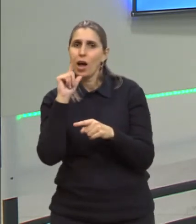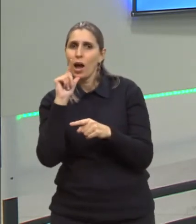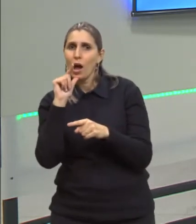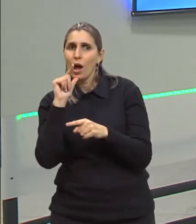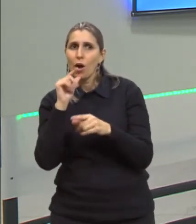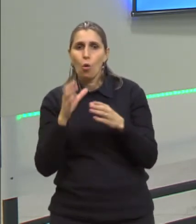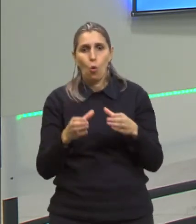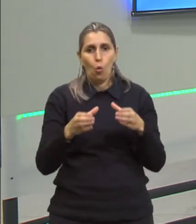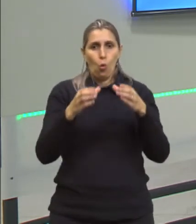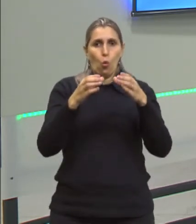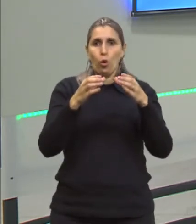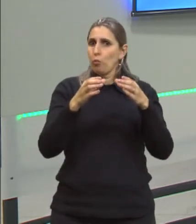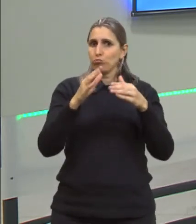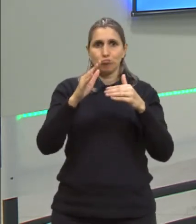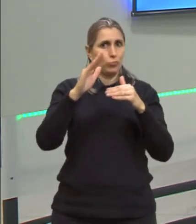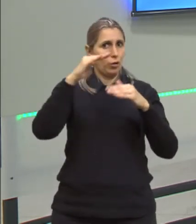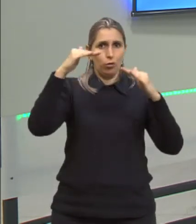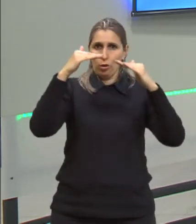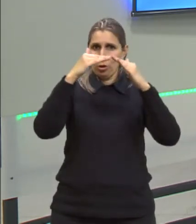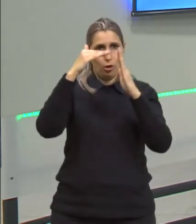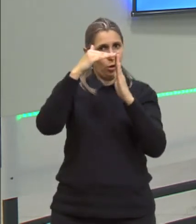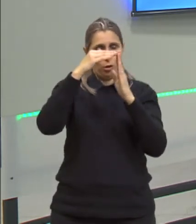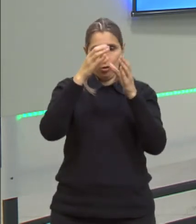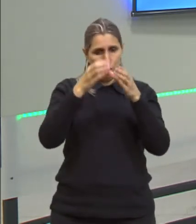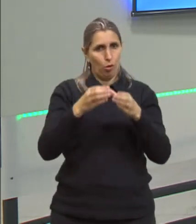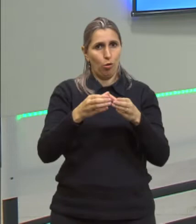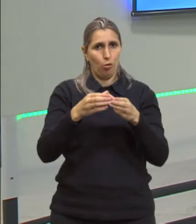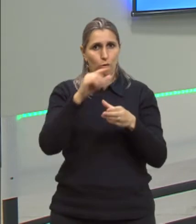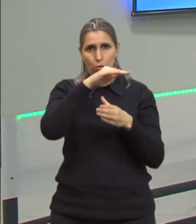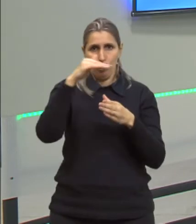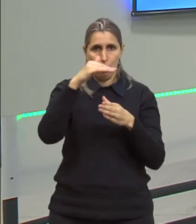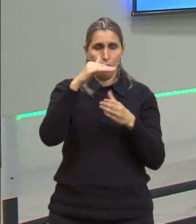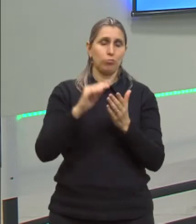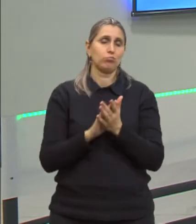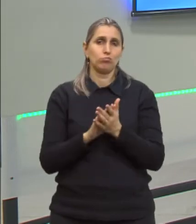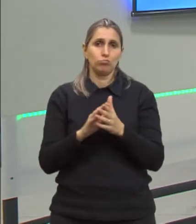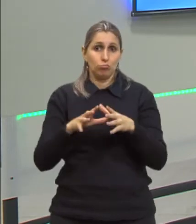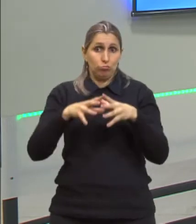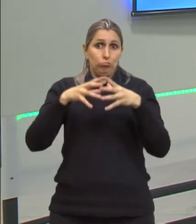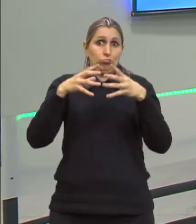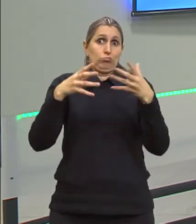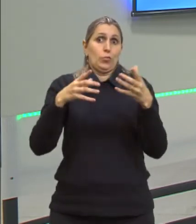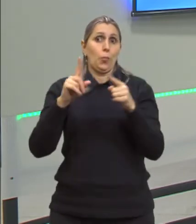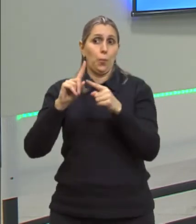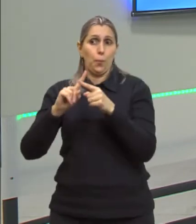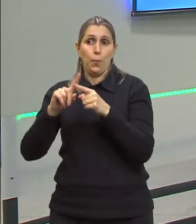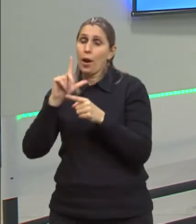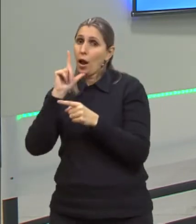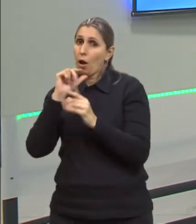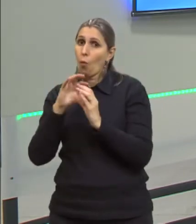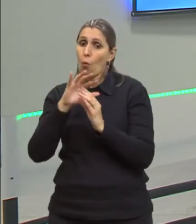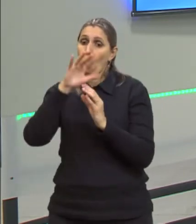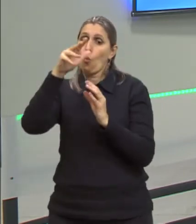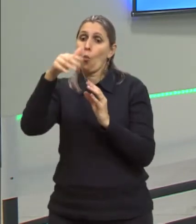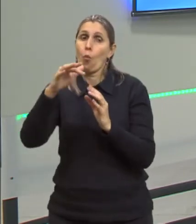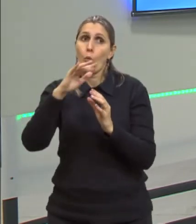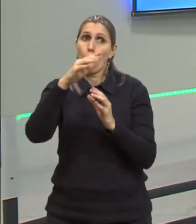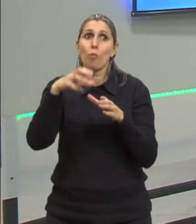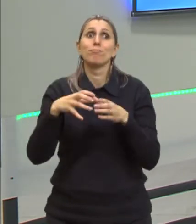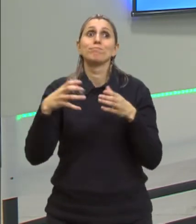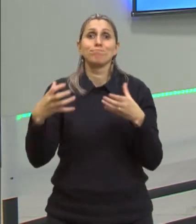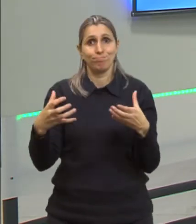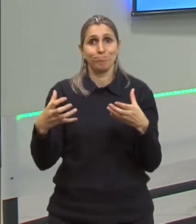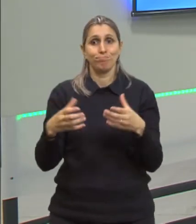o copo já estava repleto de água e o copo simplesmente transbordou porque a água dilatou. Só que aquela